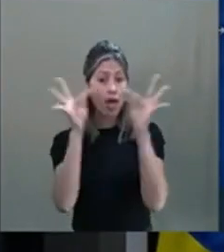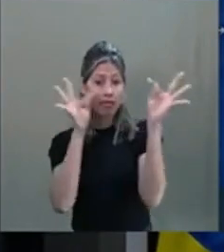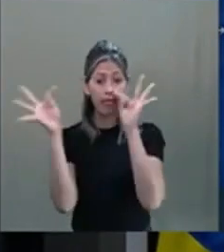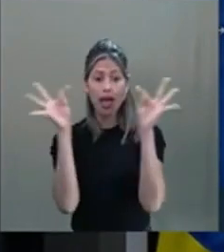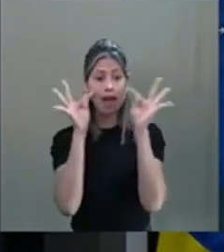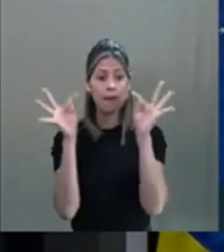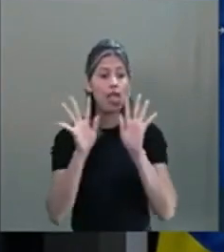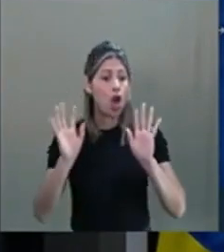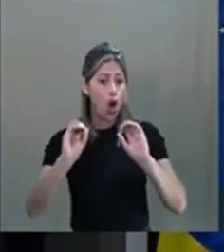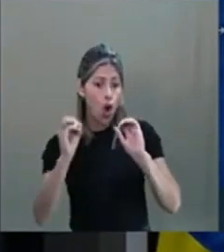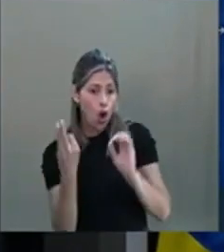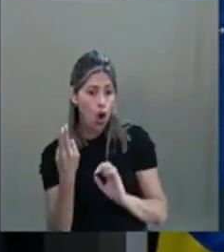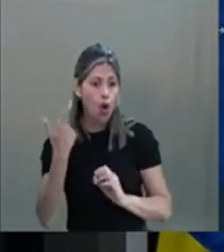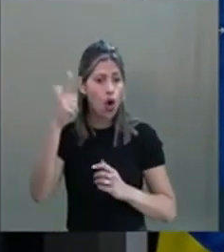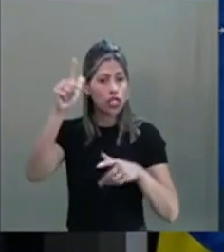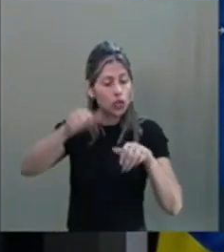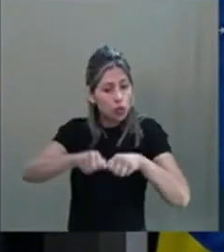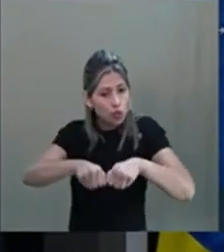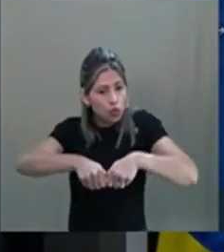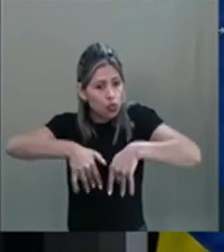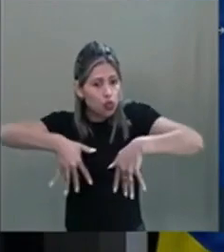não nos trabalhamos.